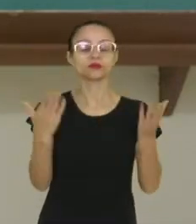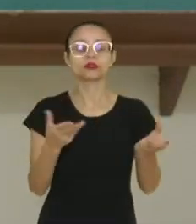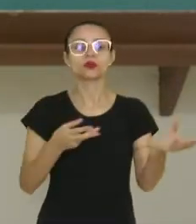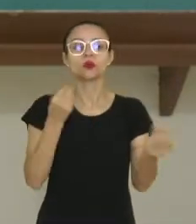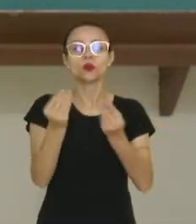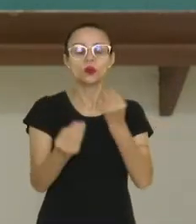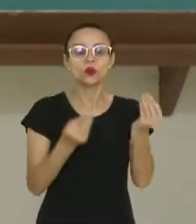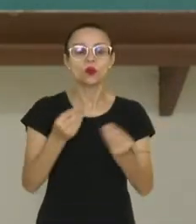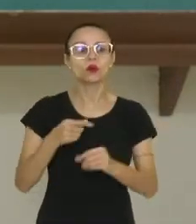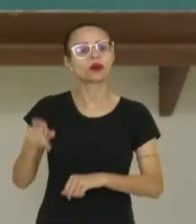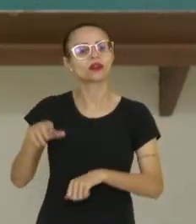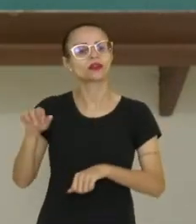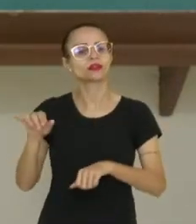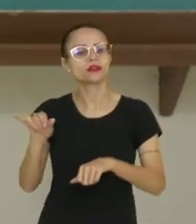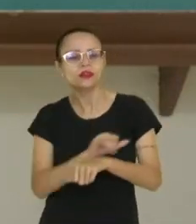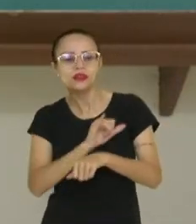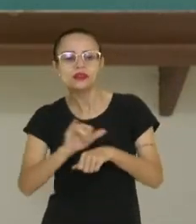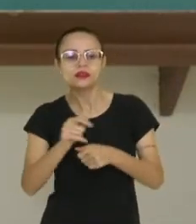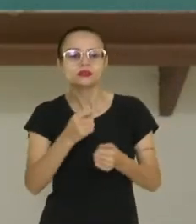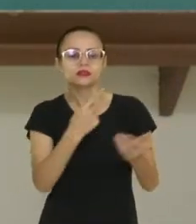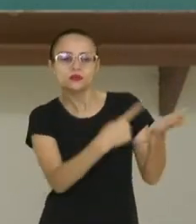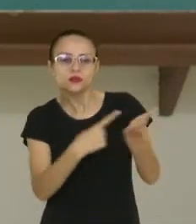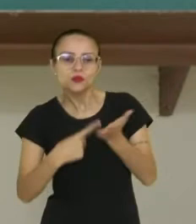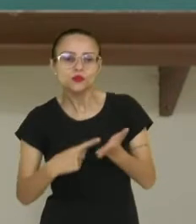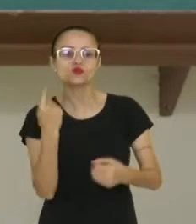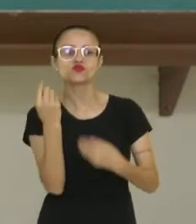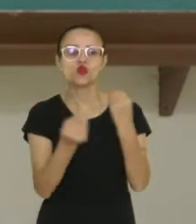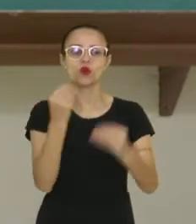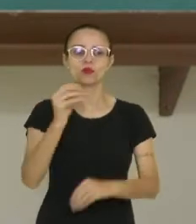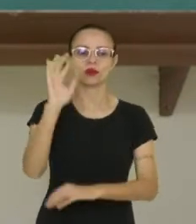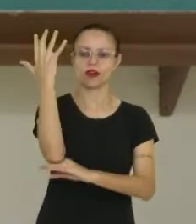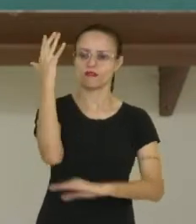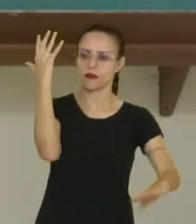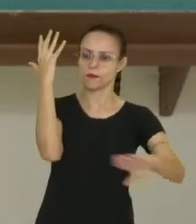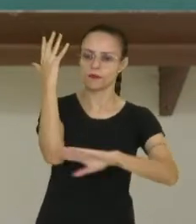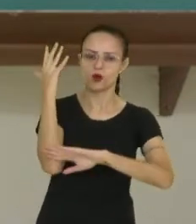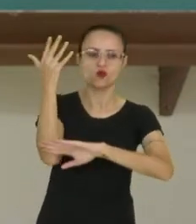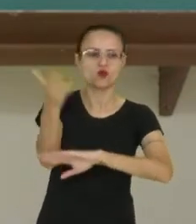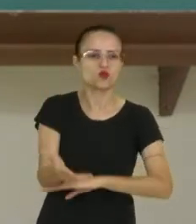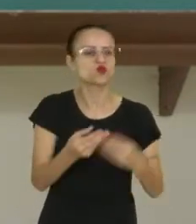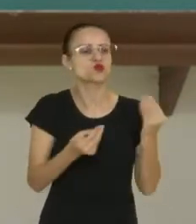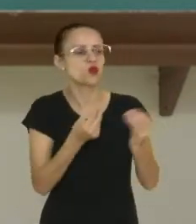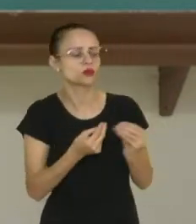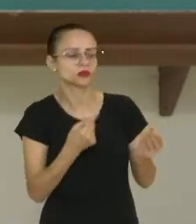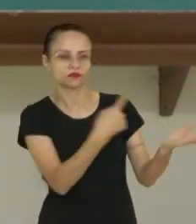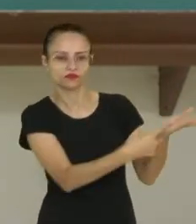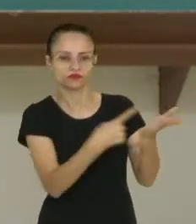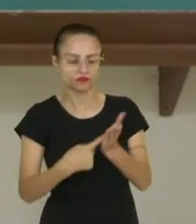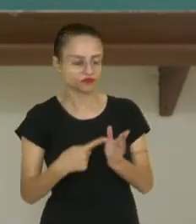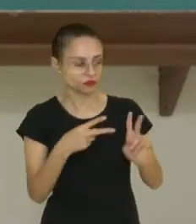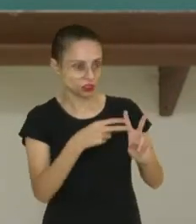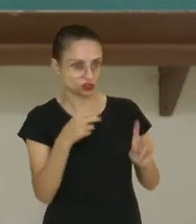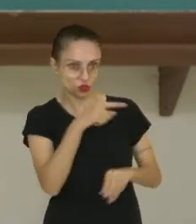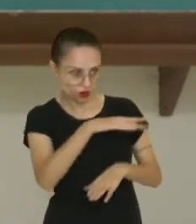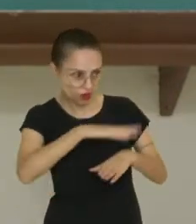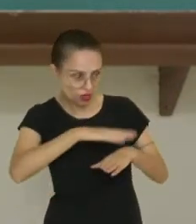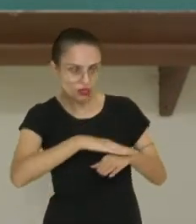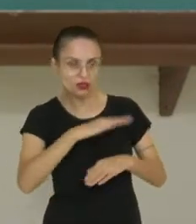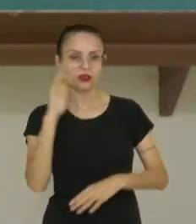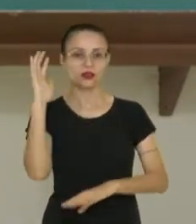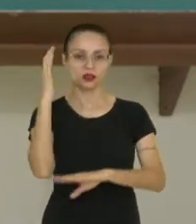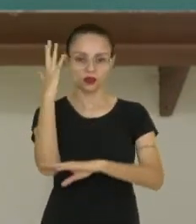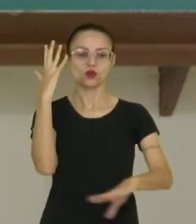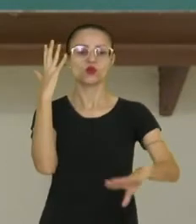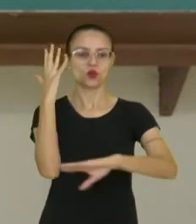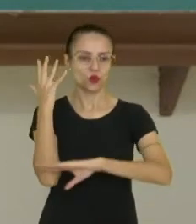eles negociavam a extração desse material com os índios? Então eles negociaram que os índios cortariam as toras